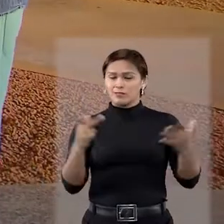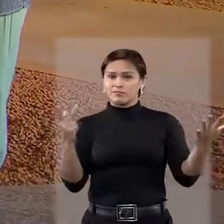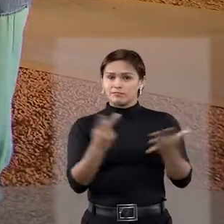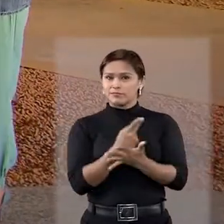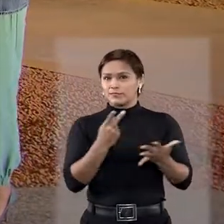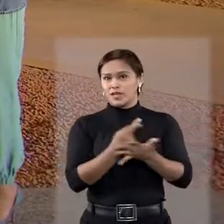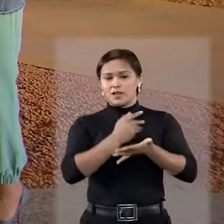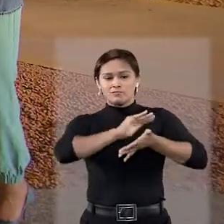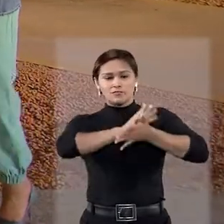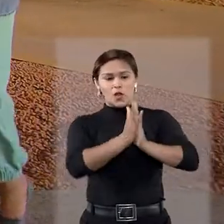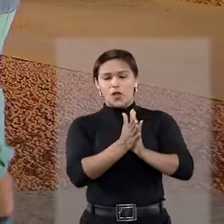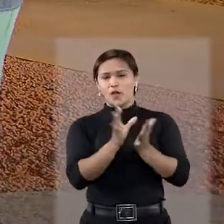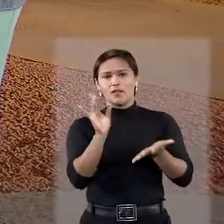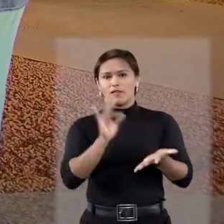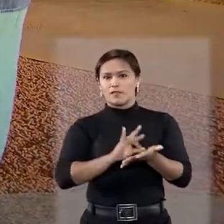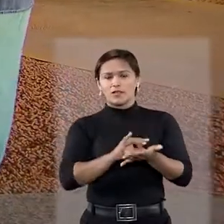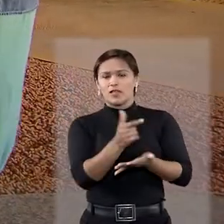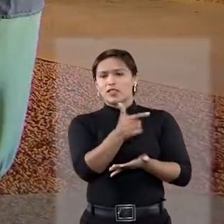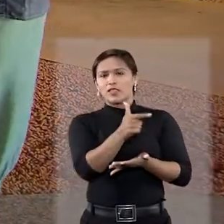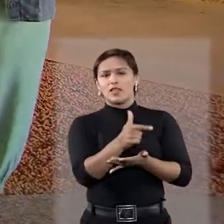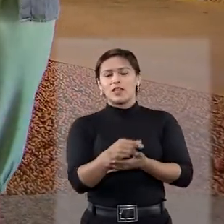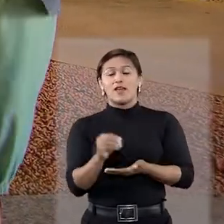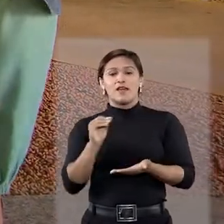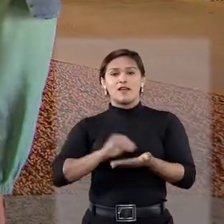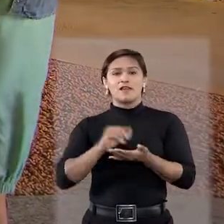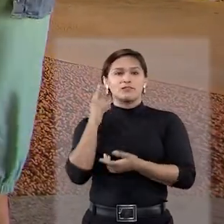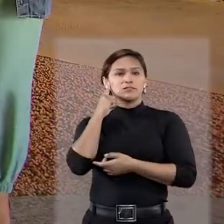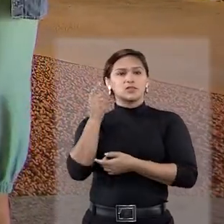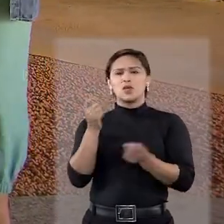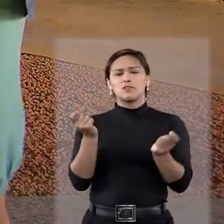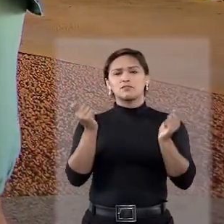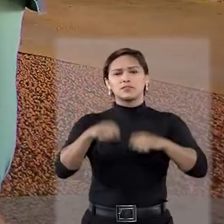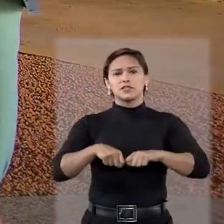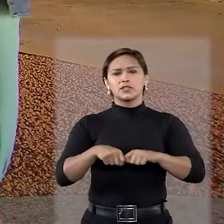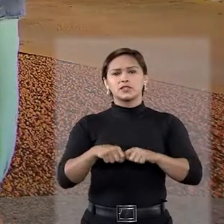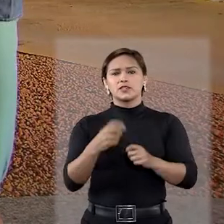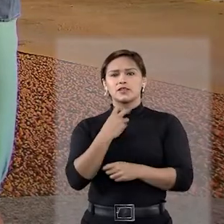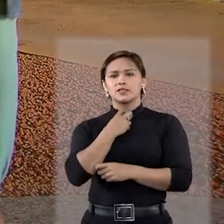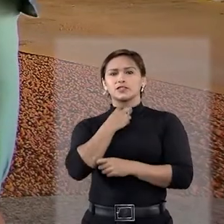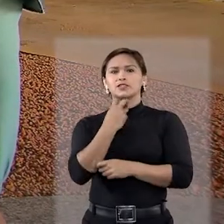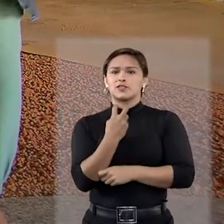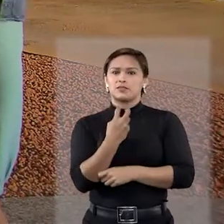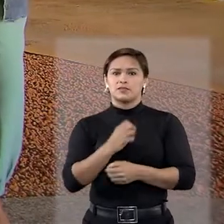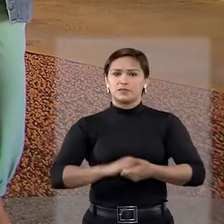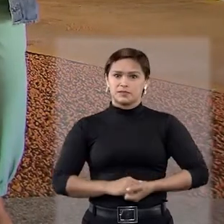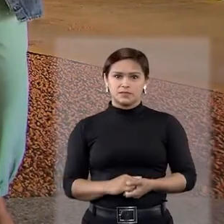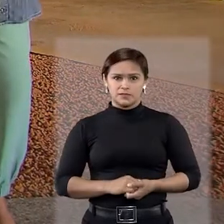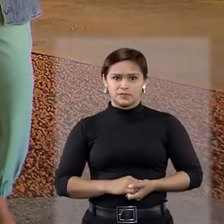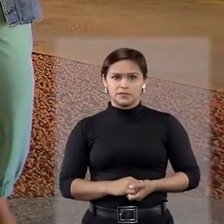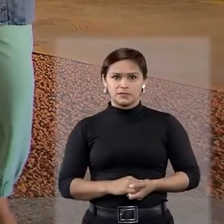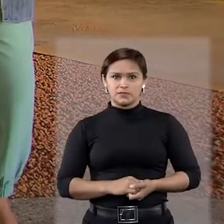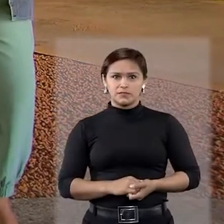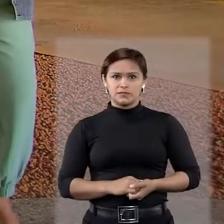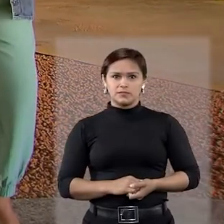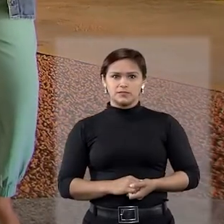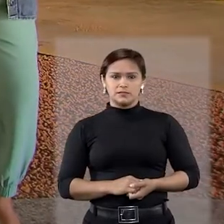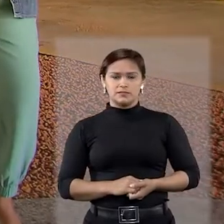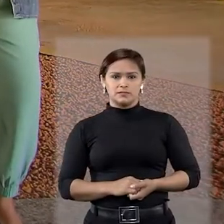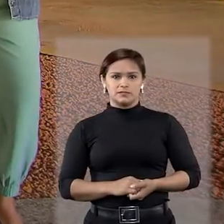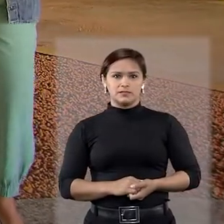além de pejorativo, não é verdade. A falta de audição não impossibilita a pessoa surda de se comunicar.